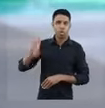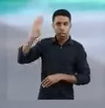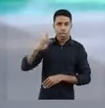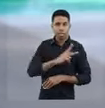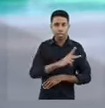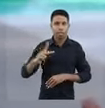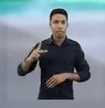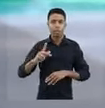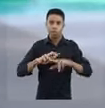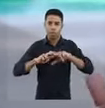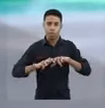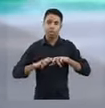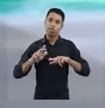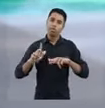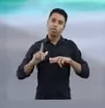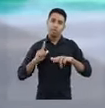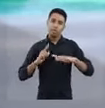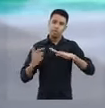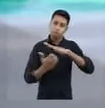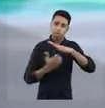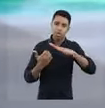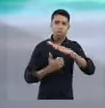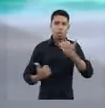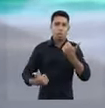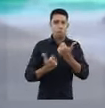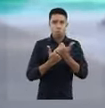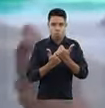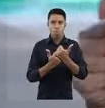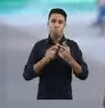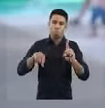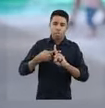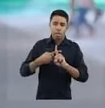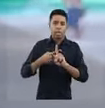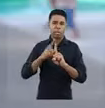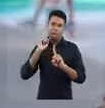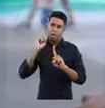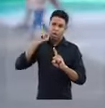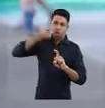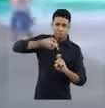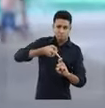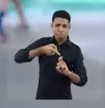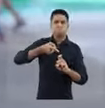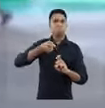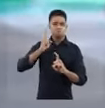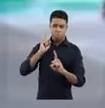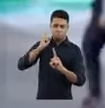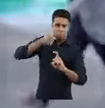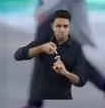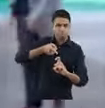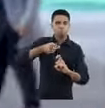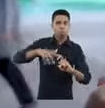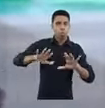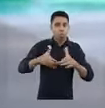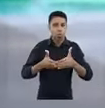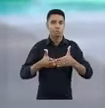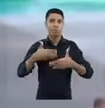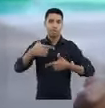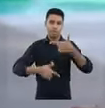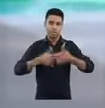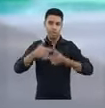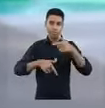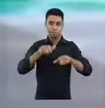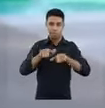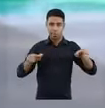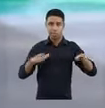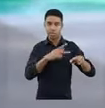em razão do apoio da estrutura empresarial e da utilização da pressão e da ameaça e